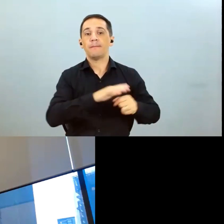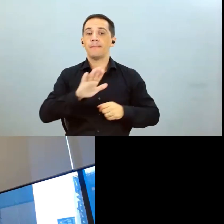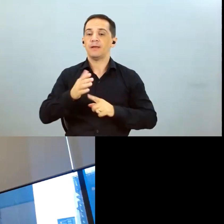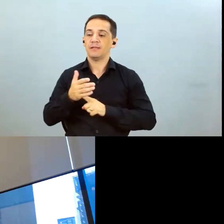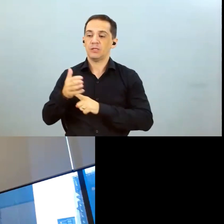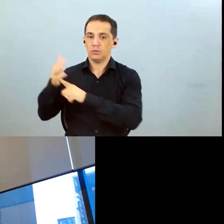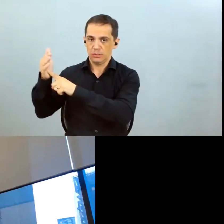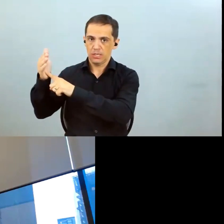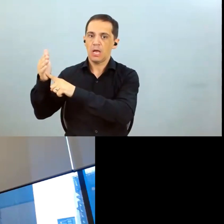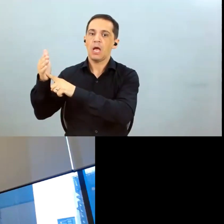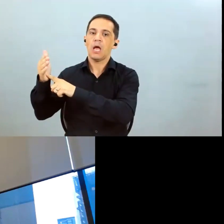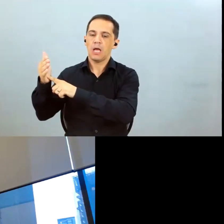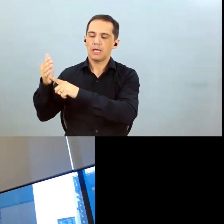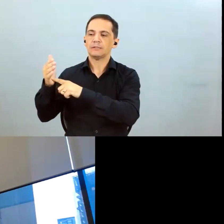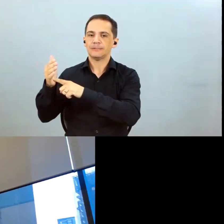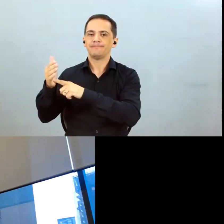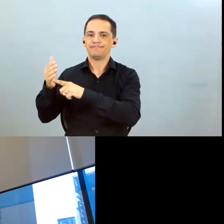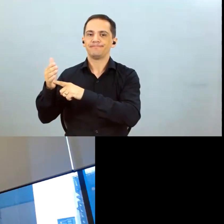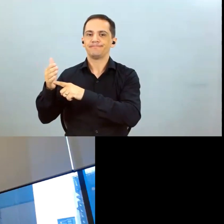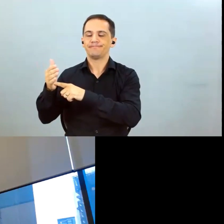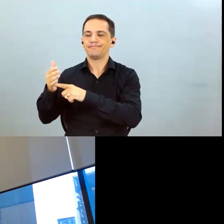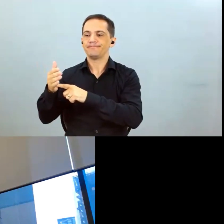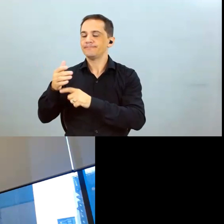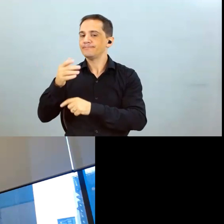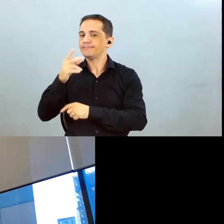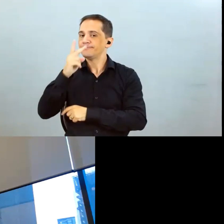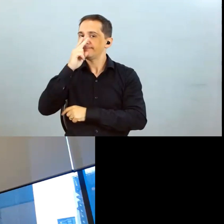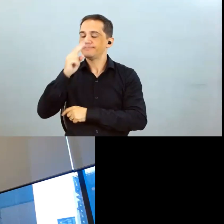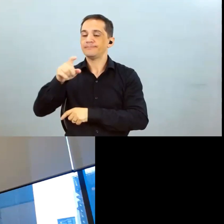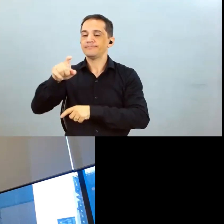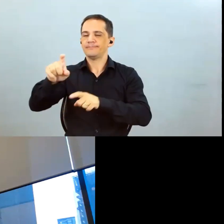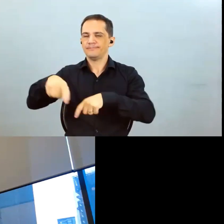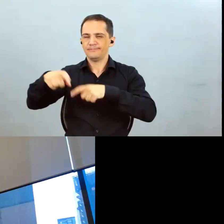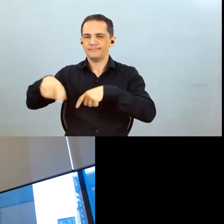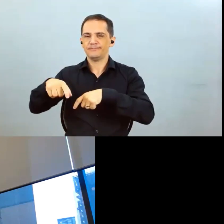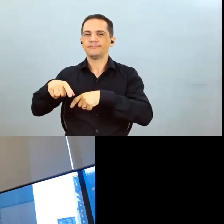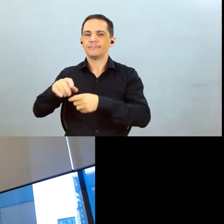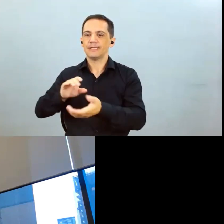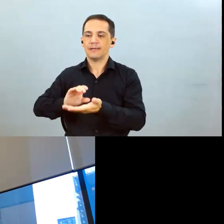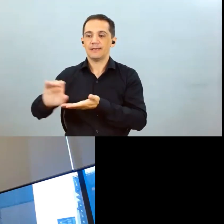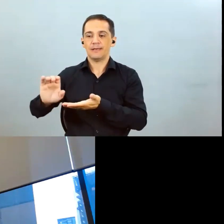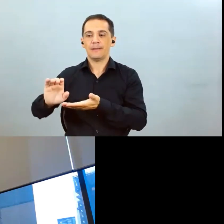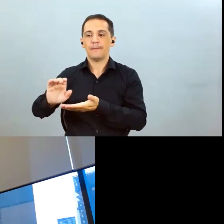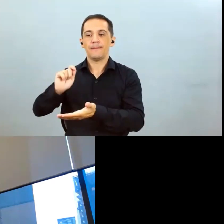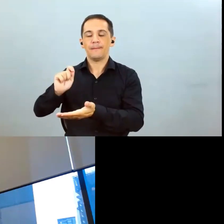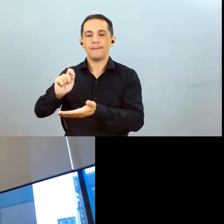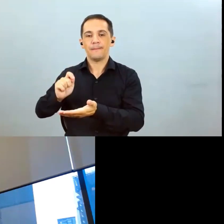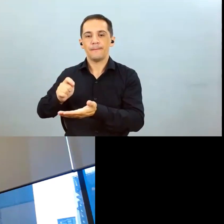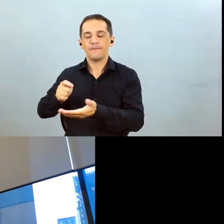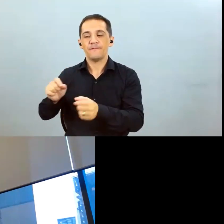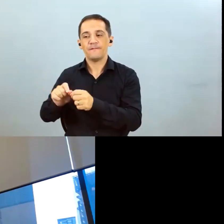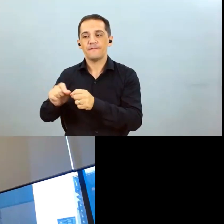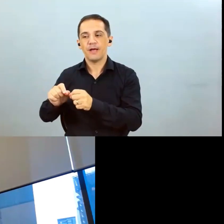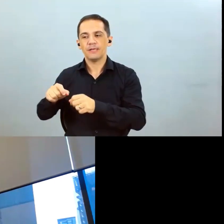apertada do milho o produtor investe menos então isso deverá acontecer na próxima safra e por último desculpa que